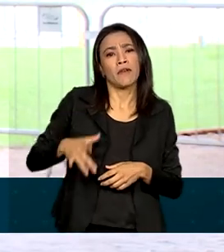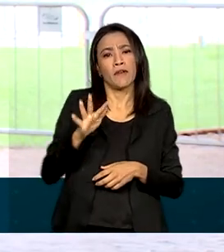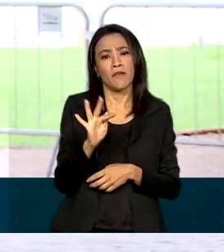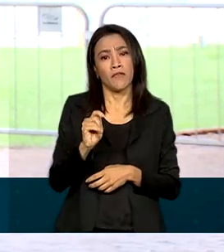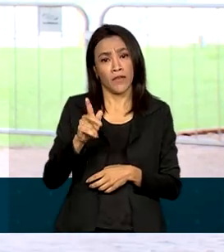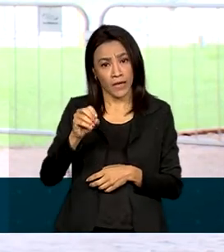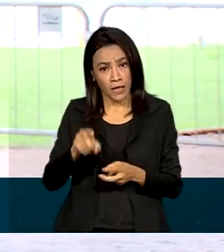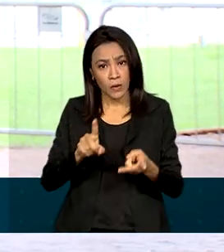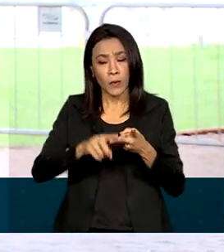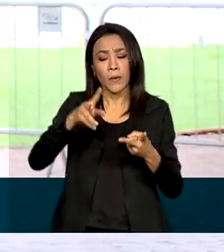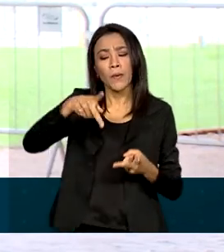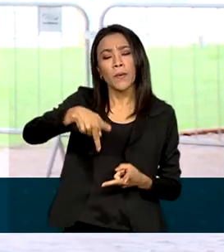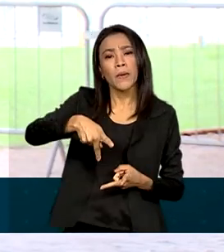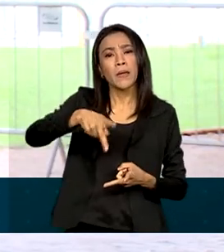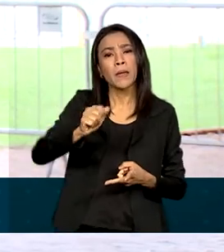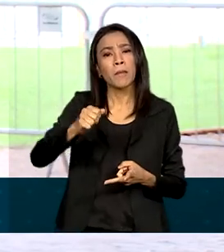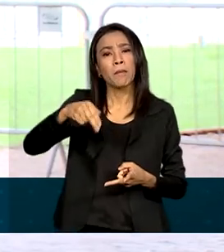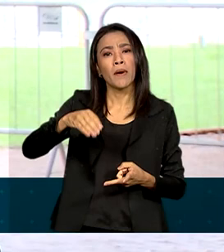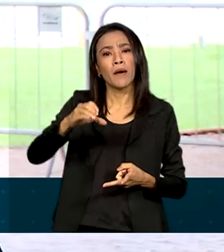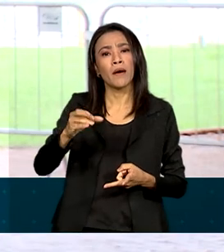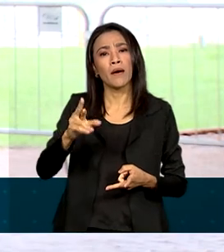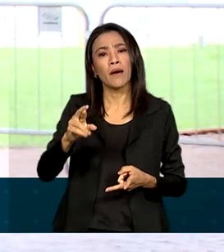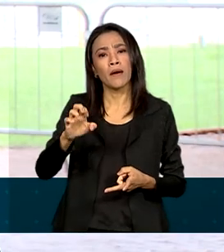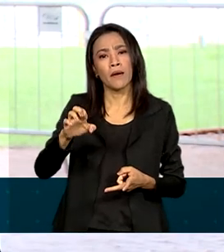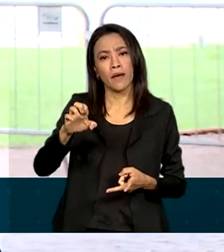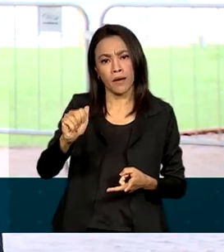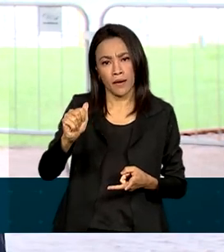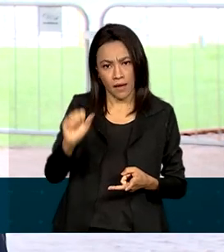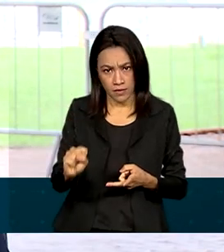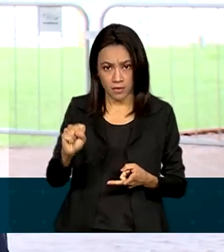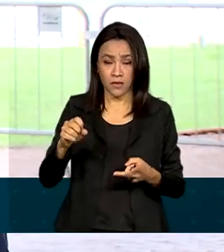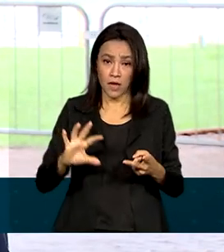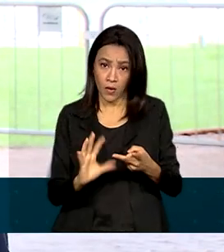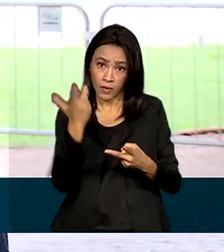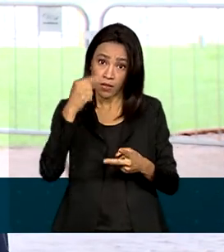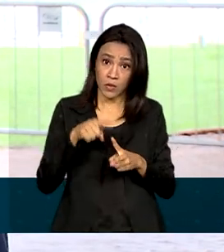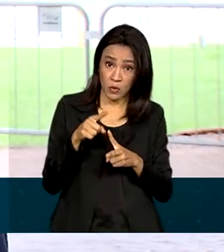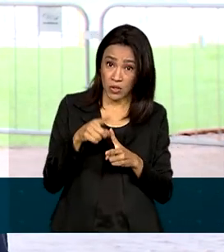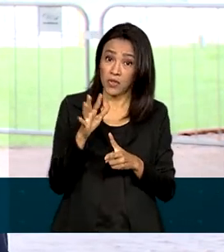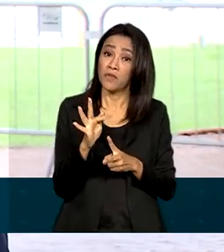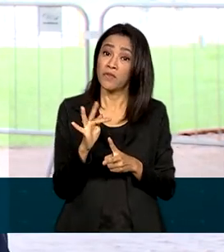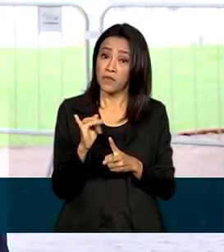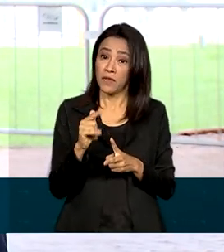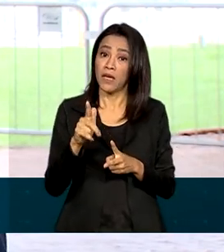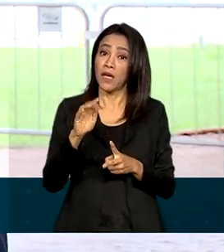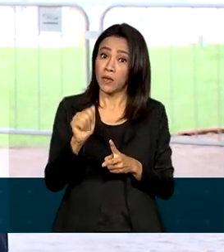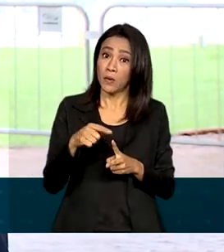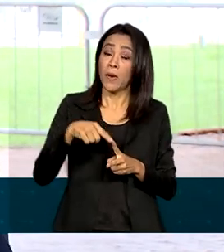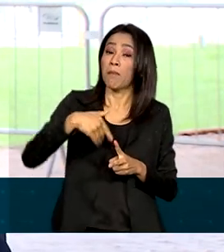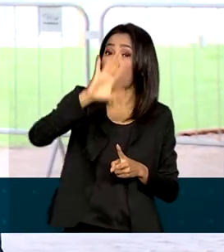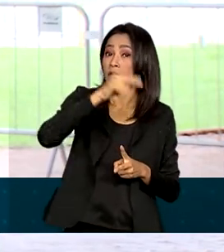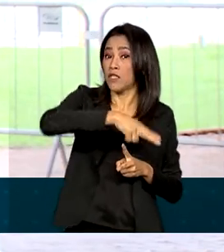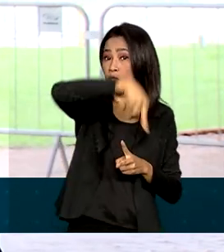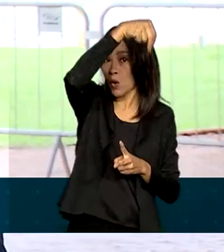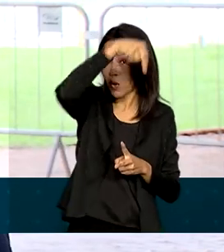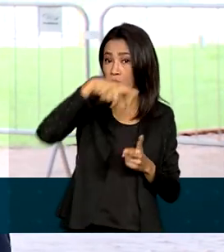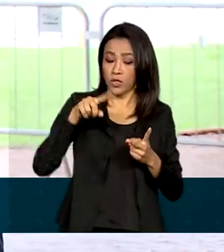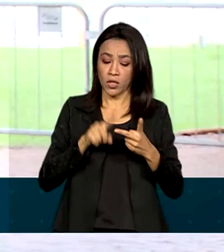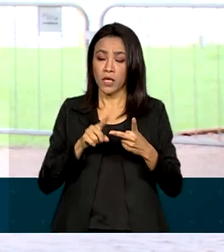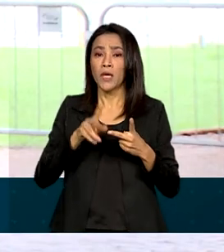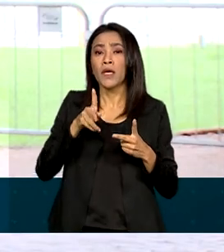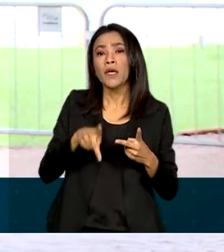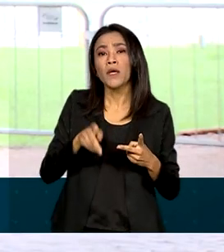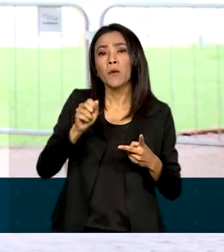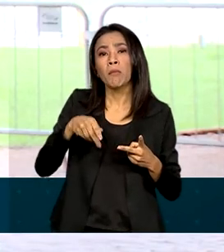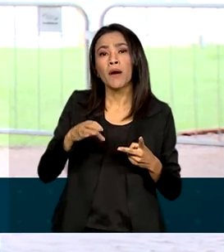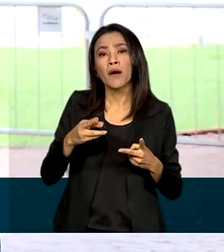incluídos nessa lista pela primeira vez. O de fígado aparece entre os 10 mais incidentes da região norte e o de pâncreas entre